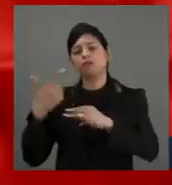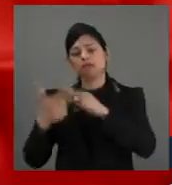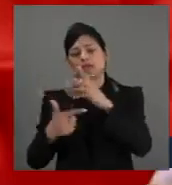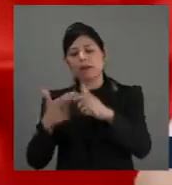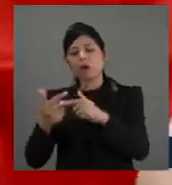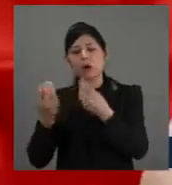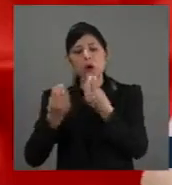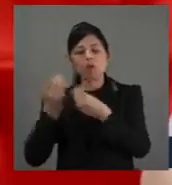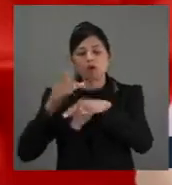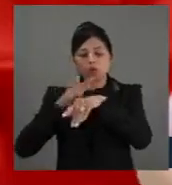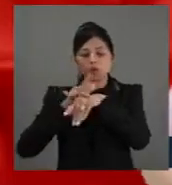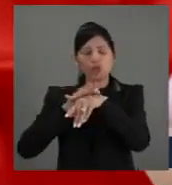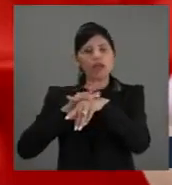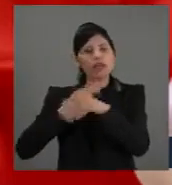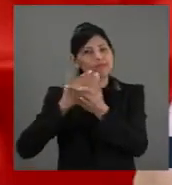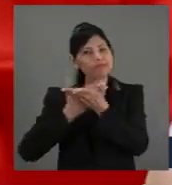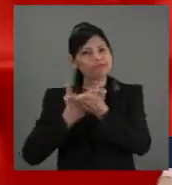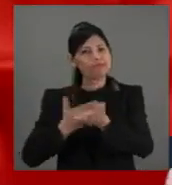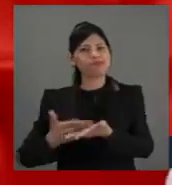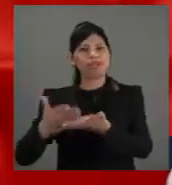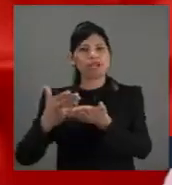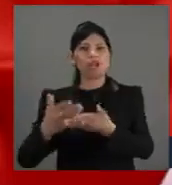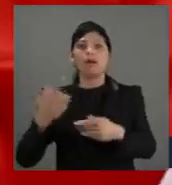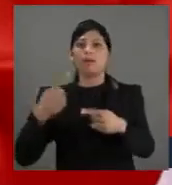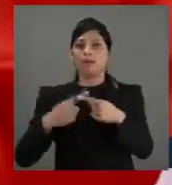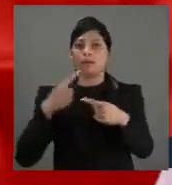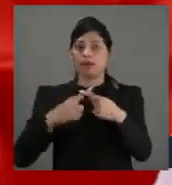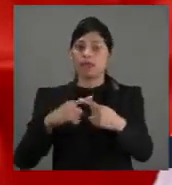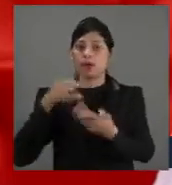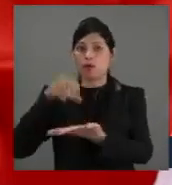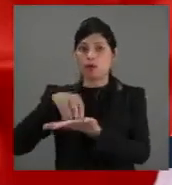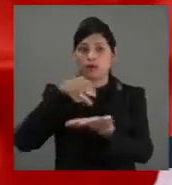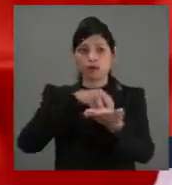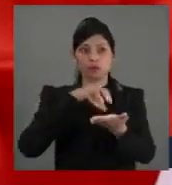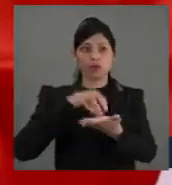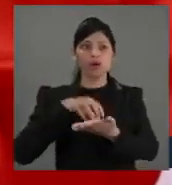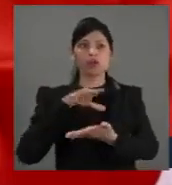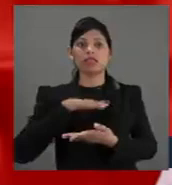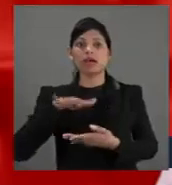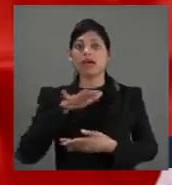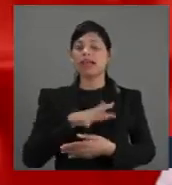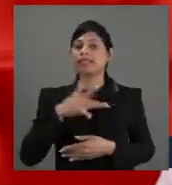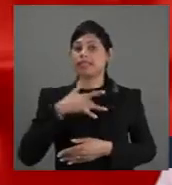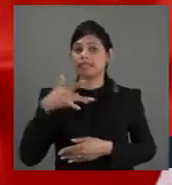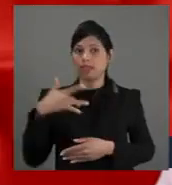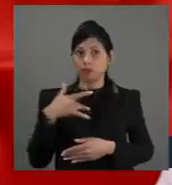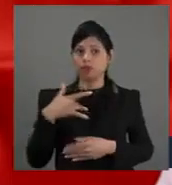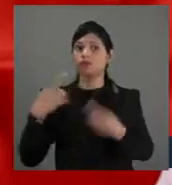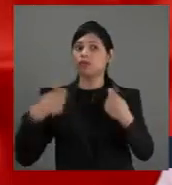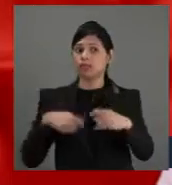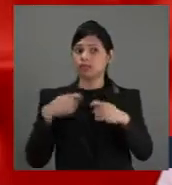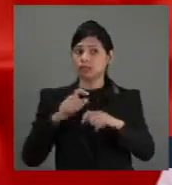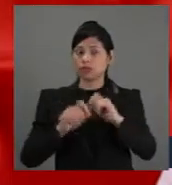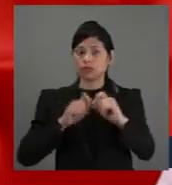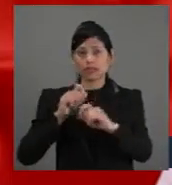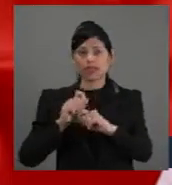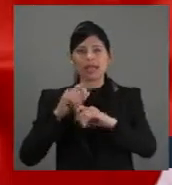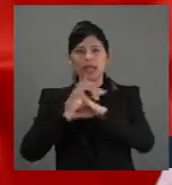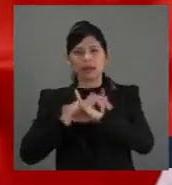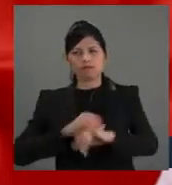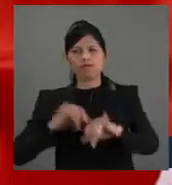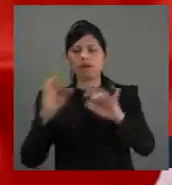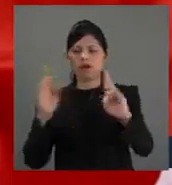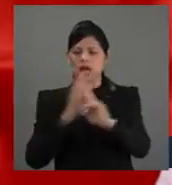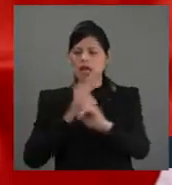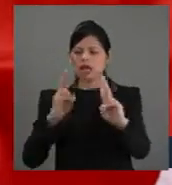Os órgãos gestores do Sistema Único de Saúde devem registrar as notificações relacionadas